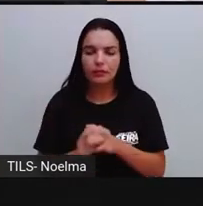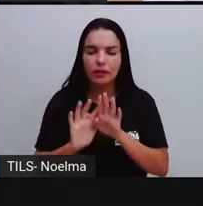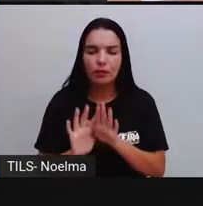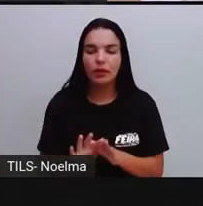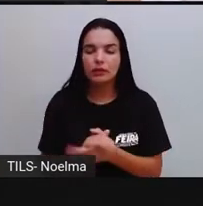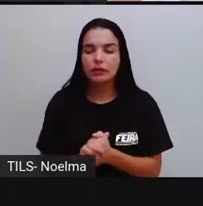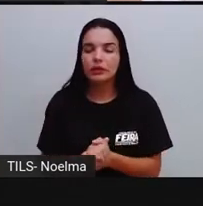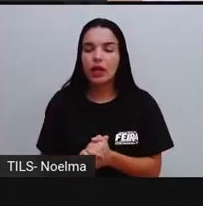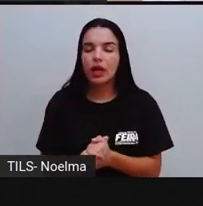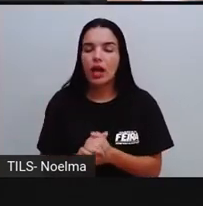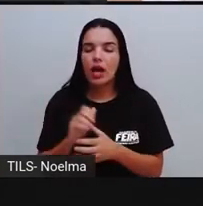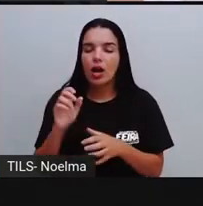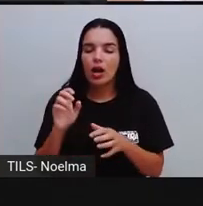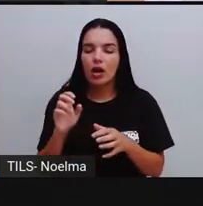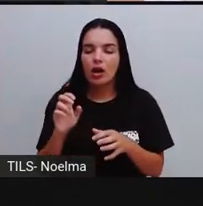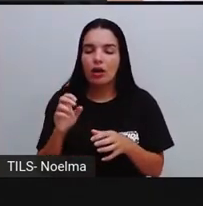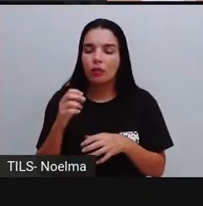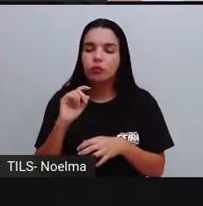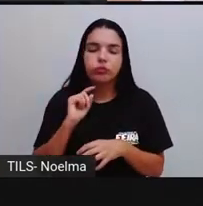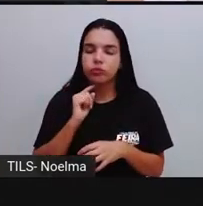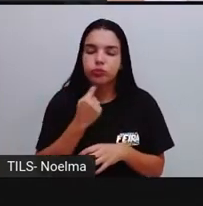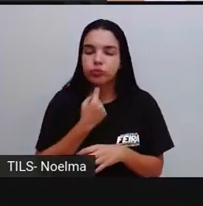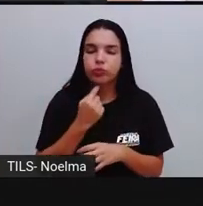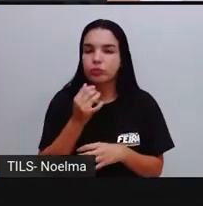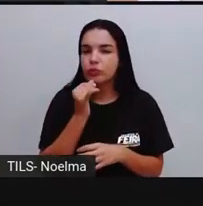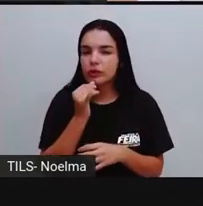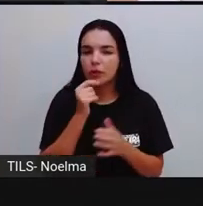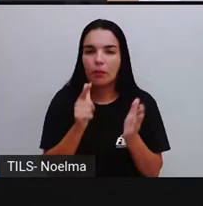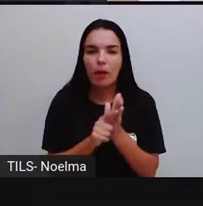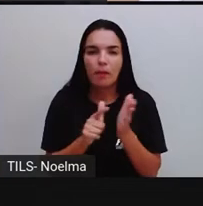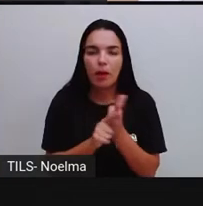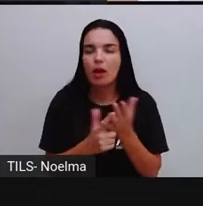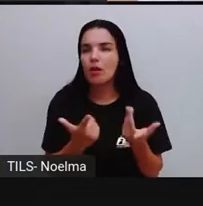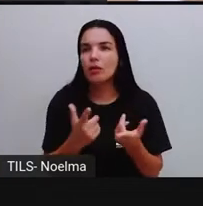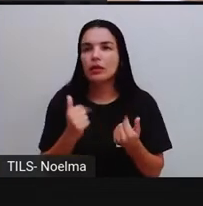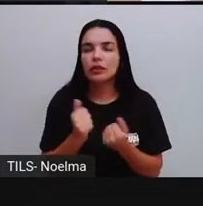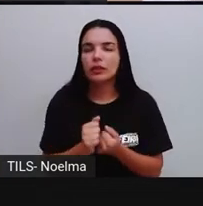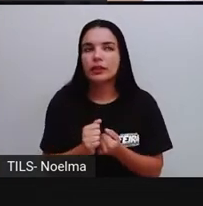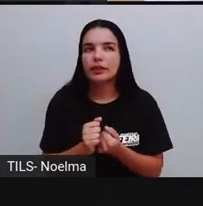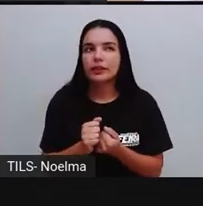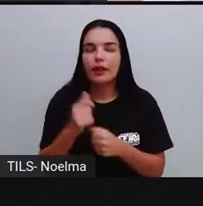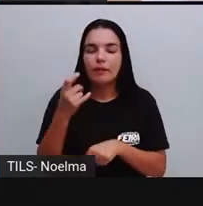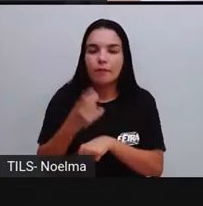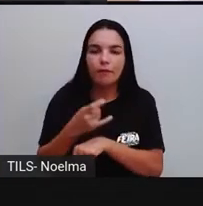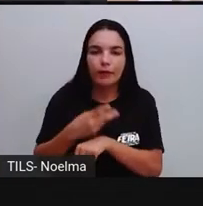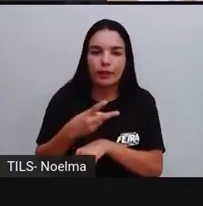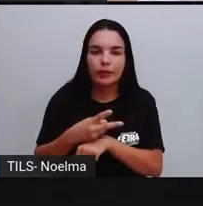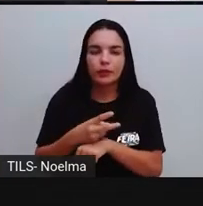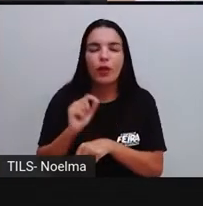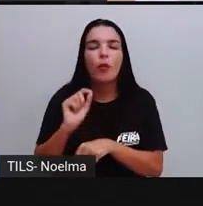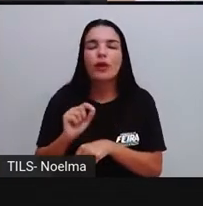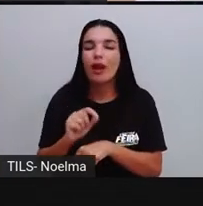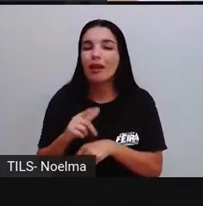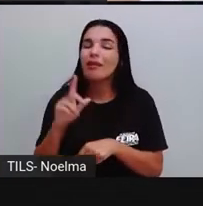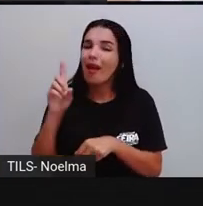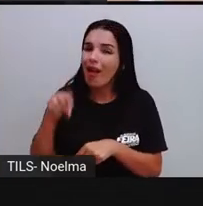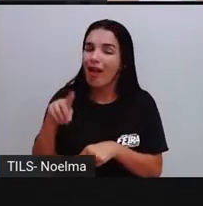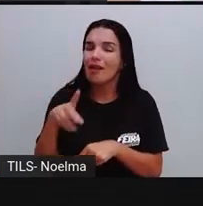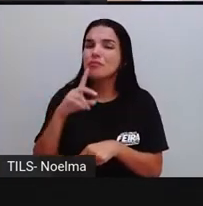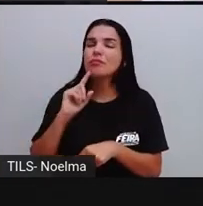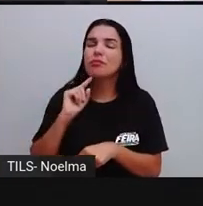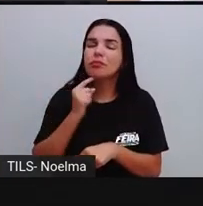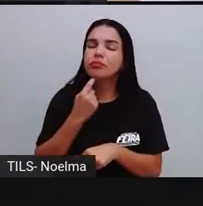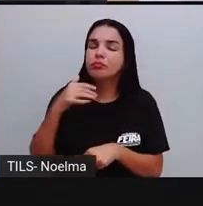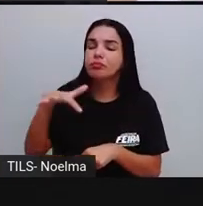reciclável, o plástico, papel, ele não funciona como adubo, ele é poluente. Então, o que é que acontece? Quando a gente